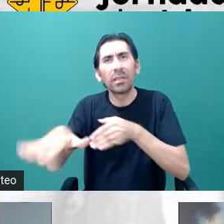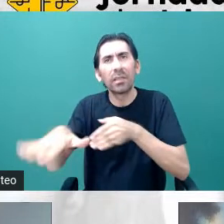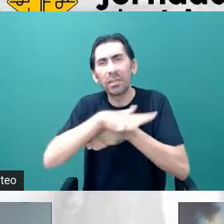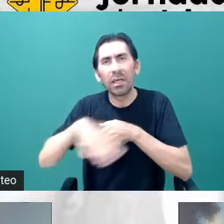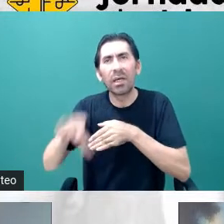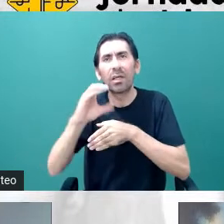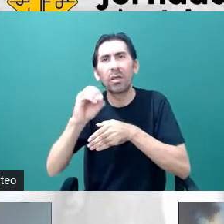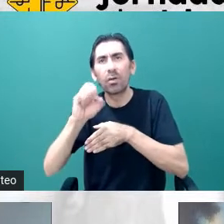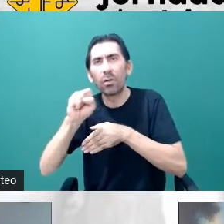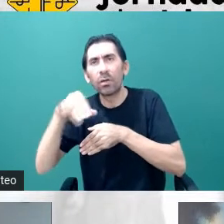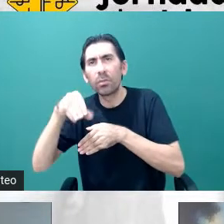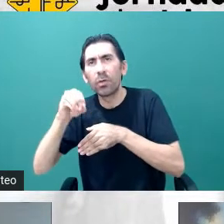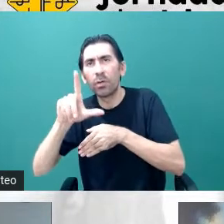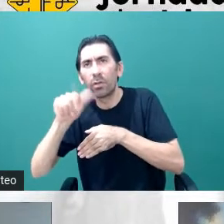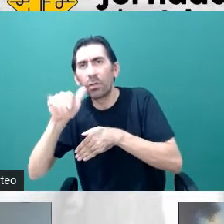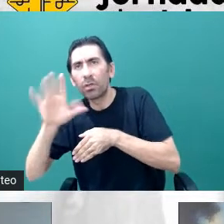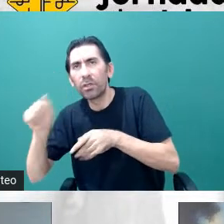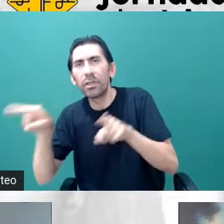cosmologia.